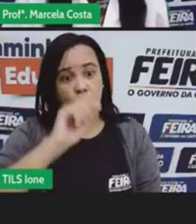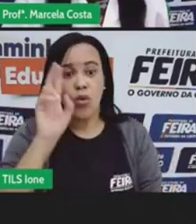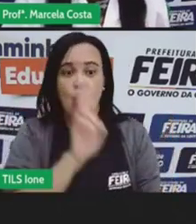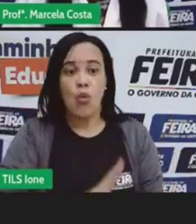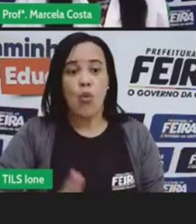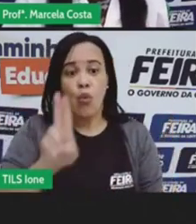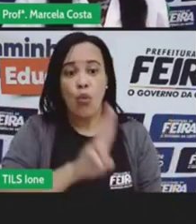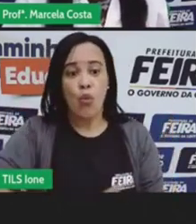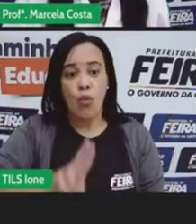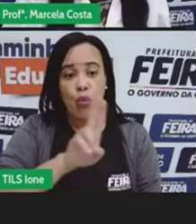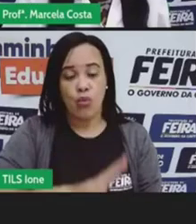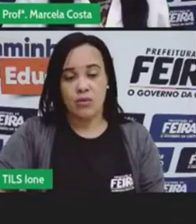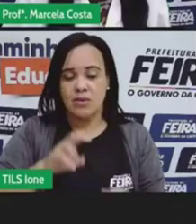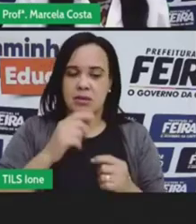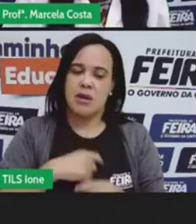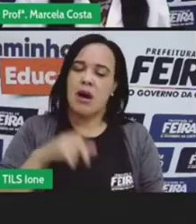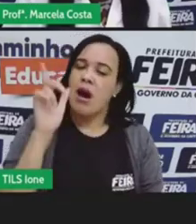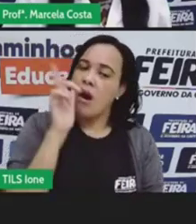A gente, quando vai